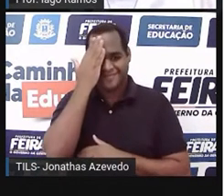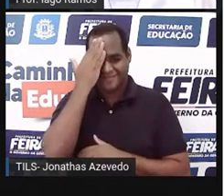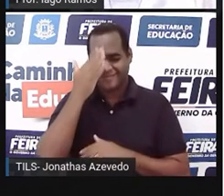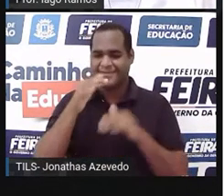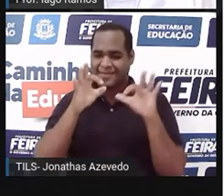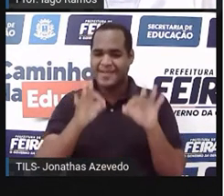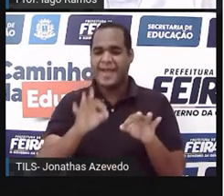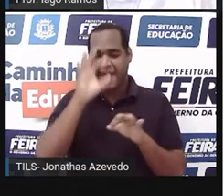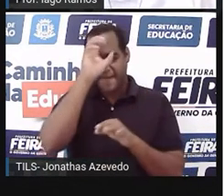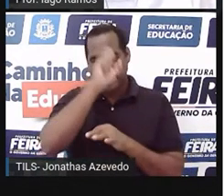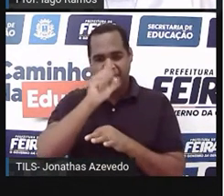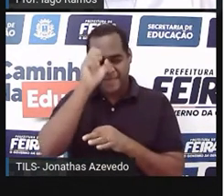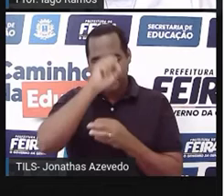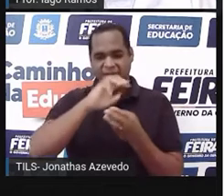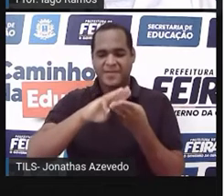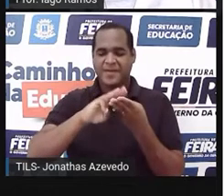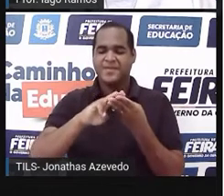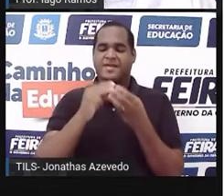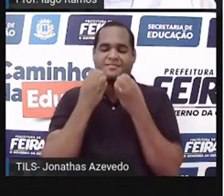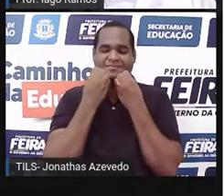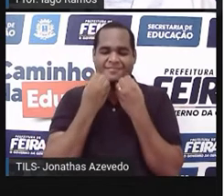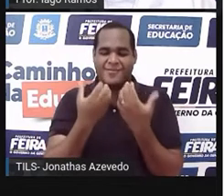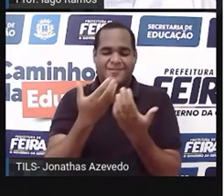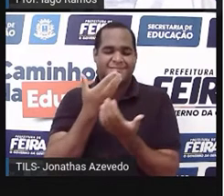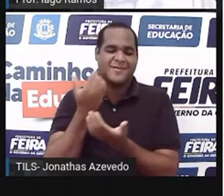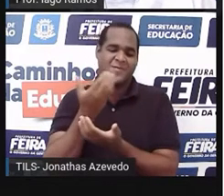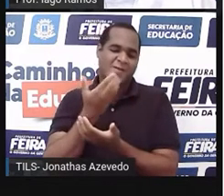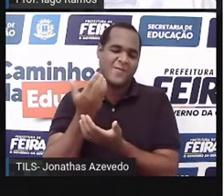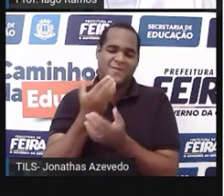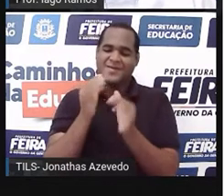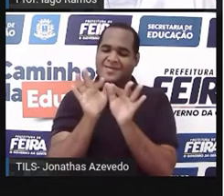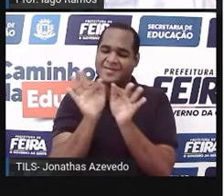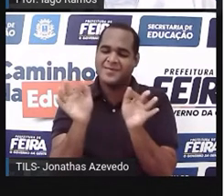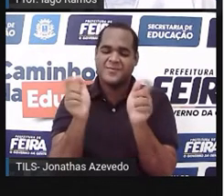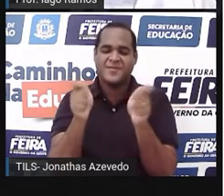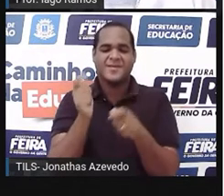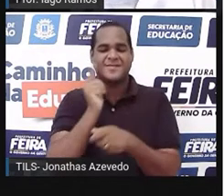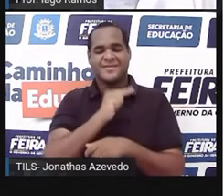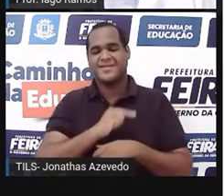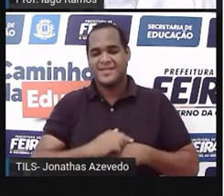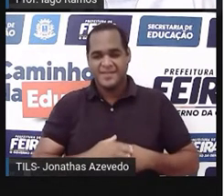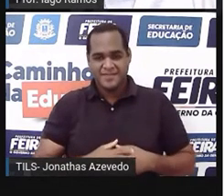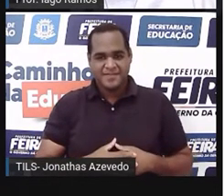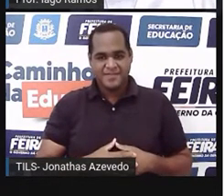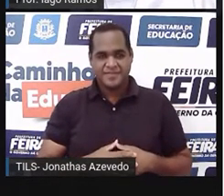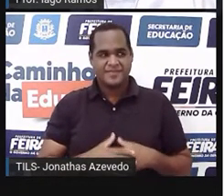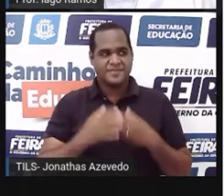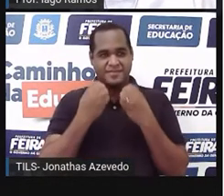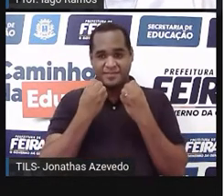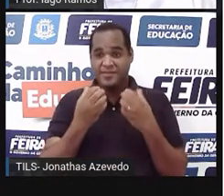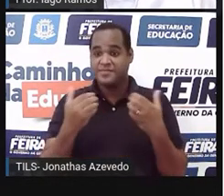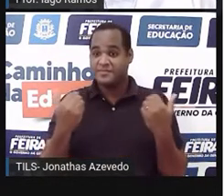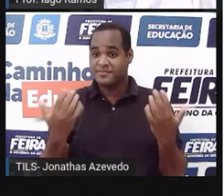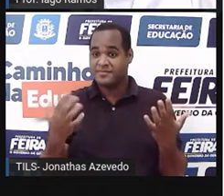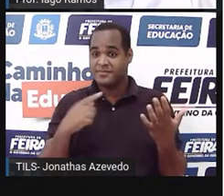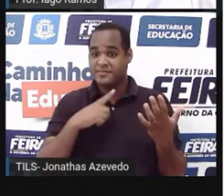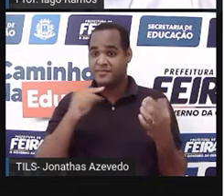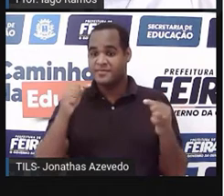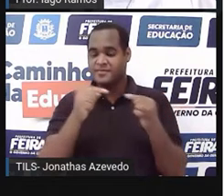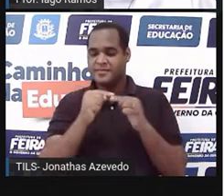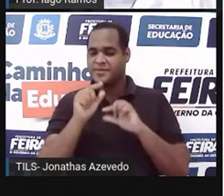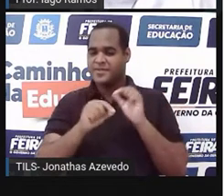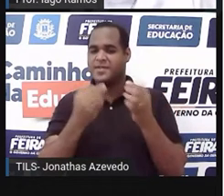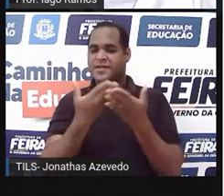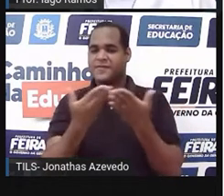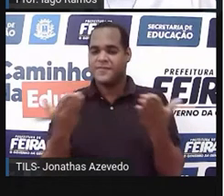aprender matemática do jeito mais simples que a gente conseguir fazer, tá bom? Bom, então, essa aula aqui é a aula para